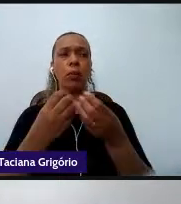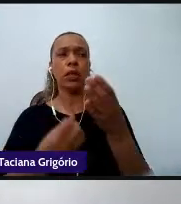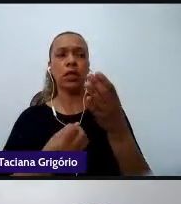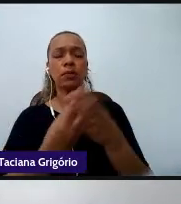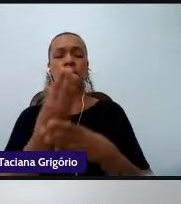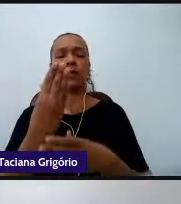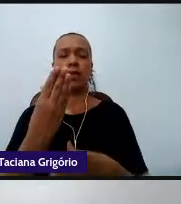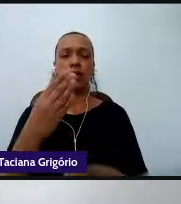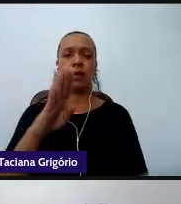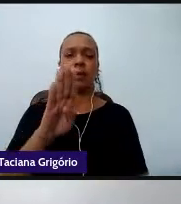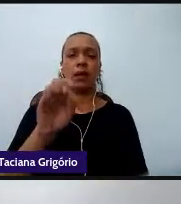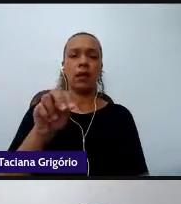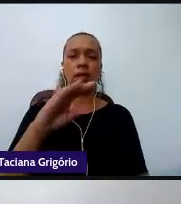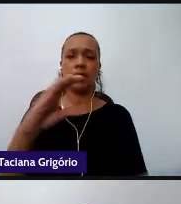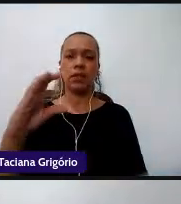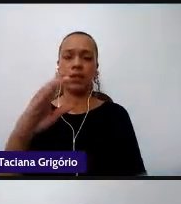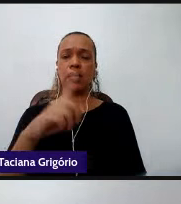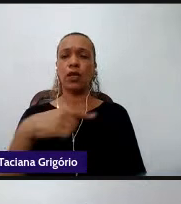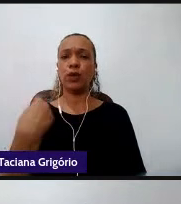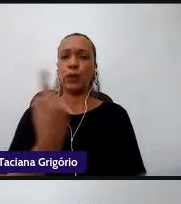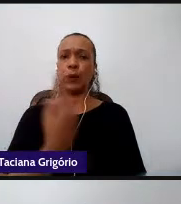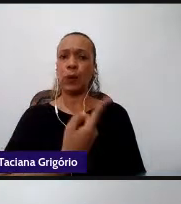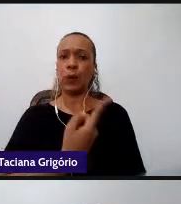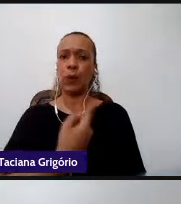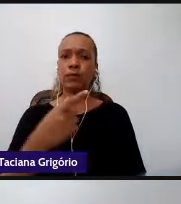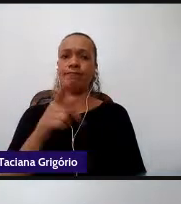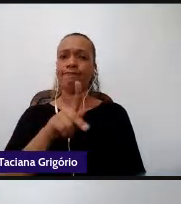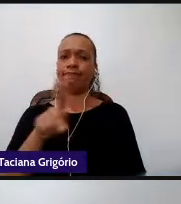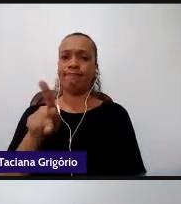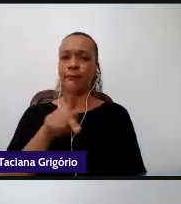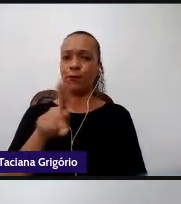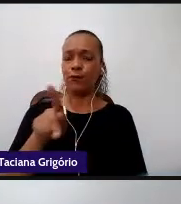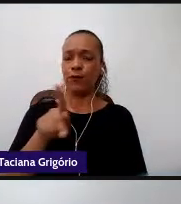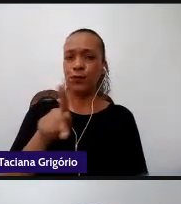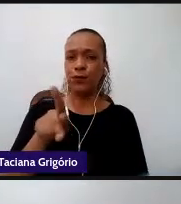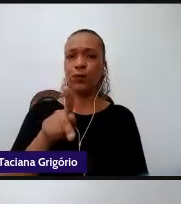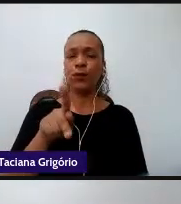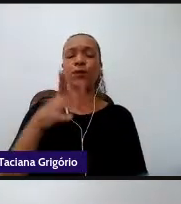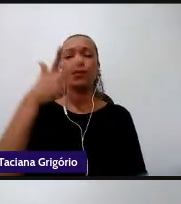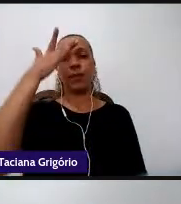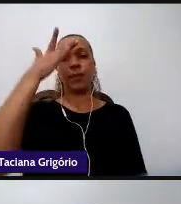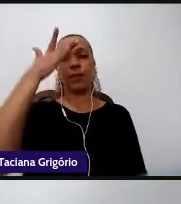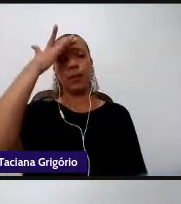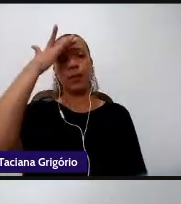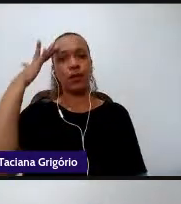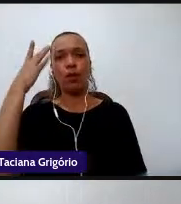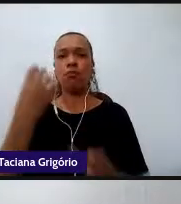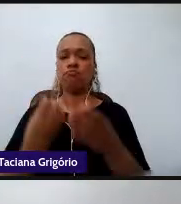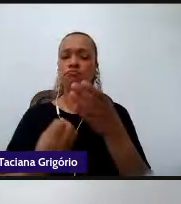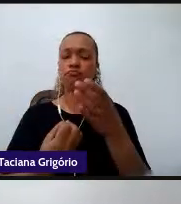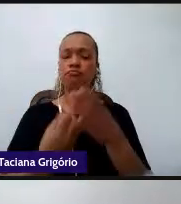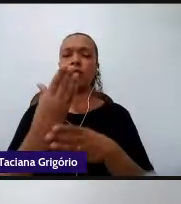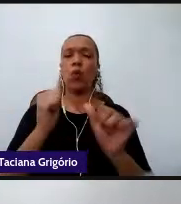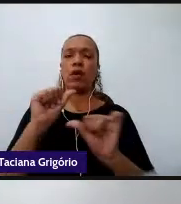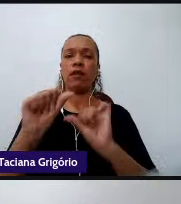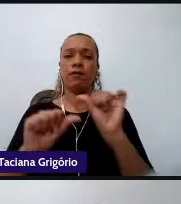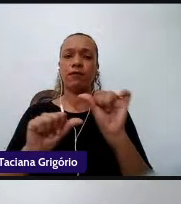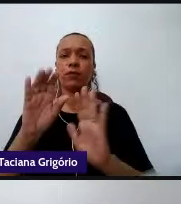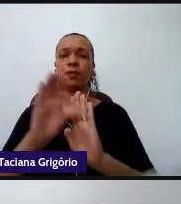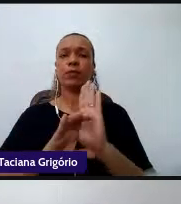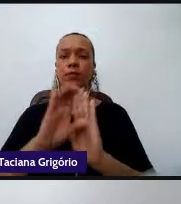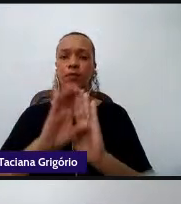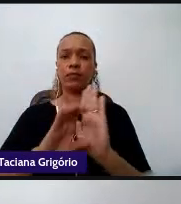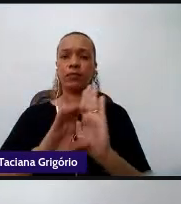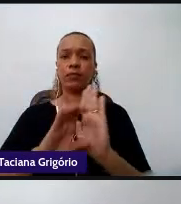E nós, enquanto professores da rede, enquanto pessoas que implementam alguma reforma curricular, temos a